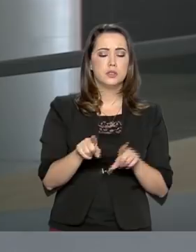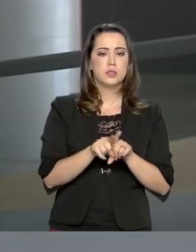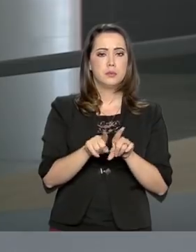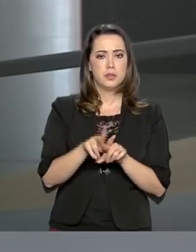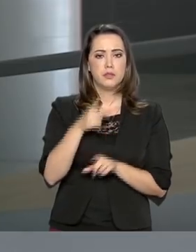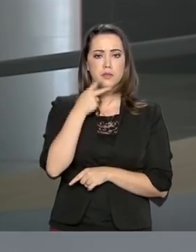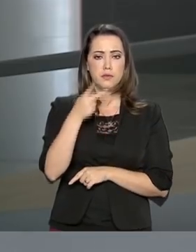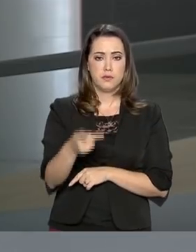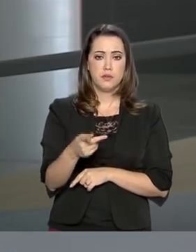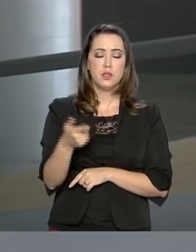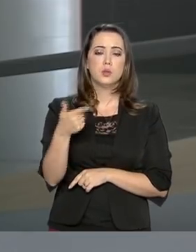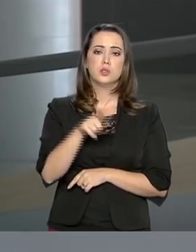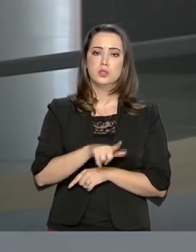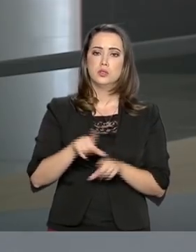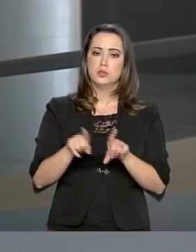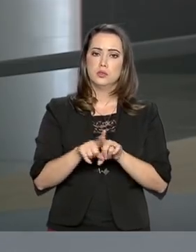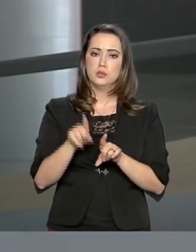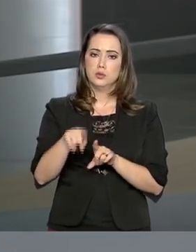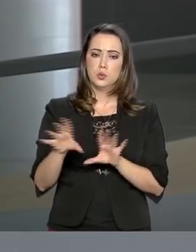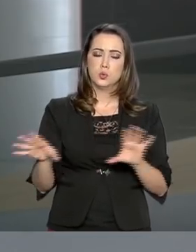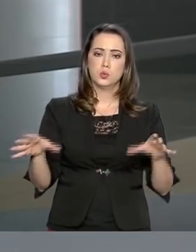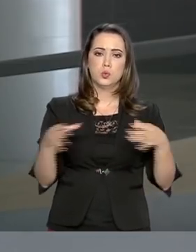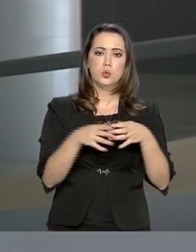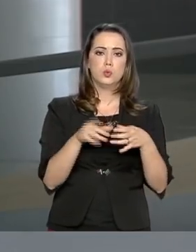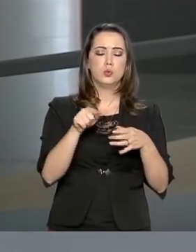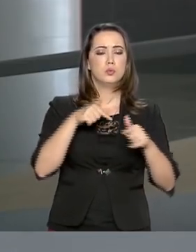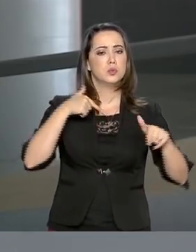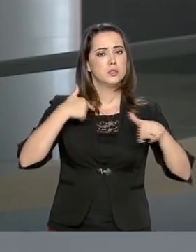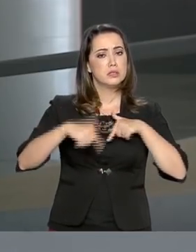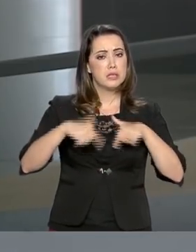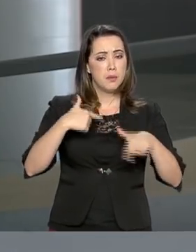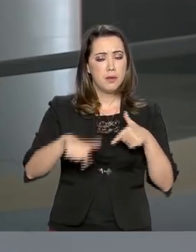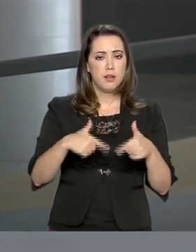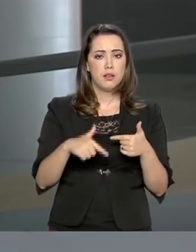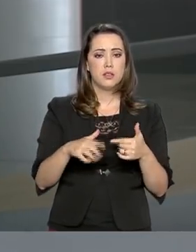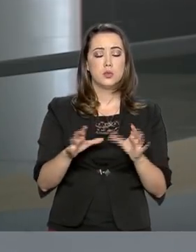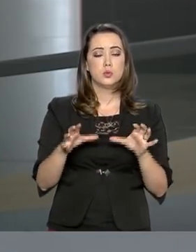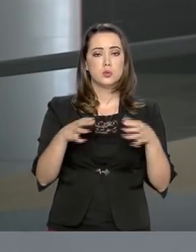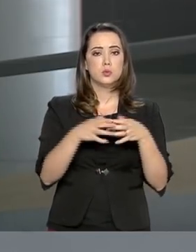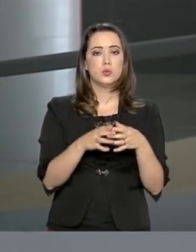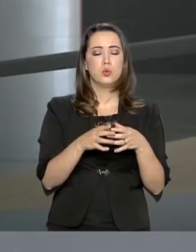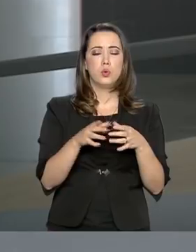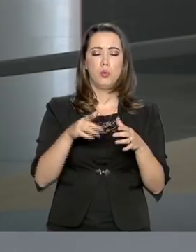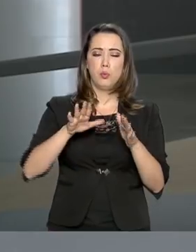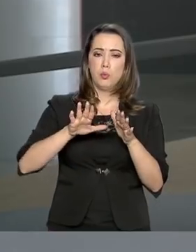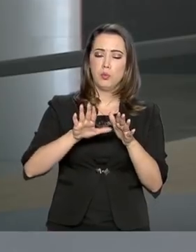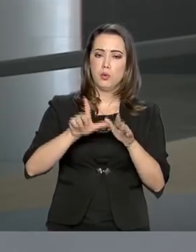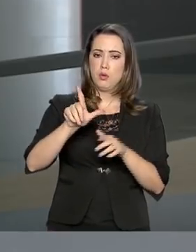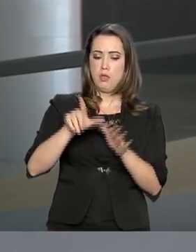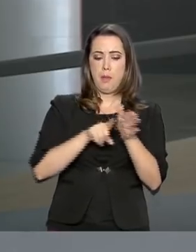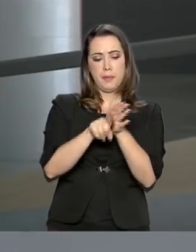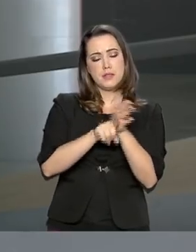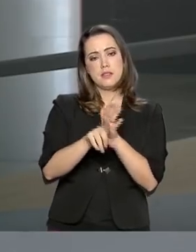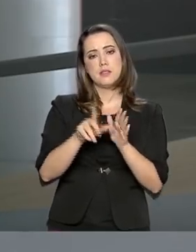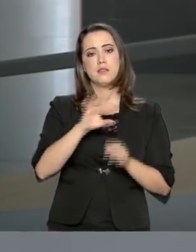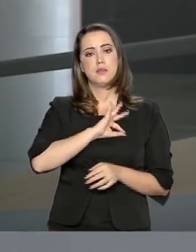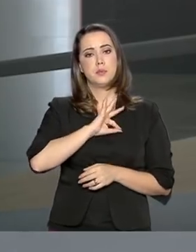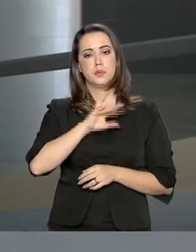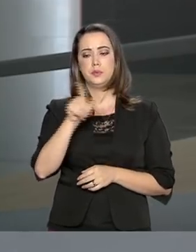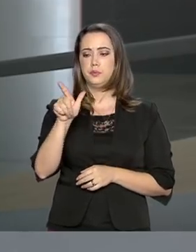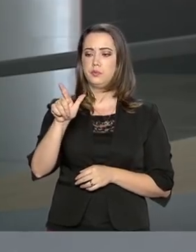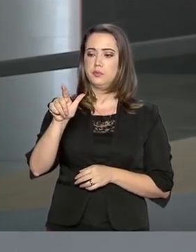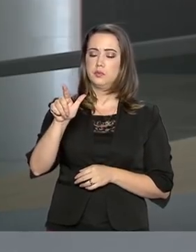falou que reforçou as equipes que atuam na Operação Lava Jato. O ministro adiantou aos senadores